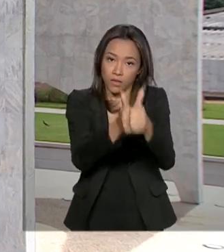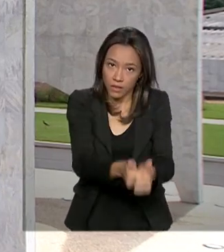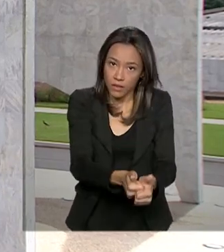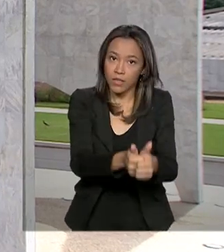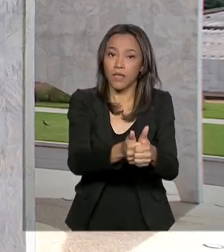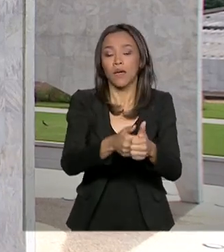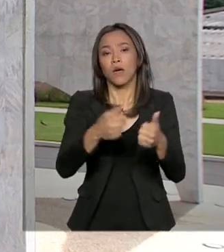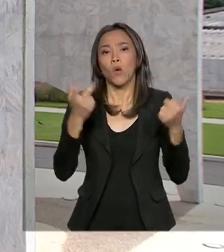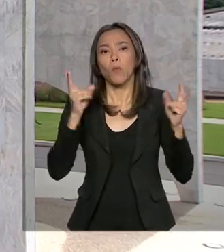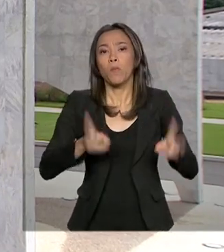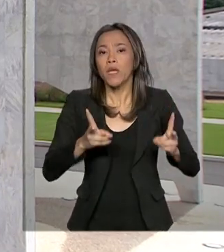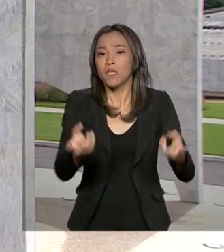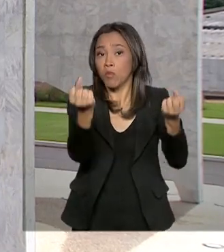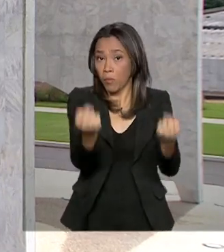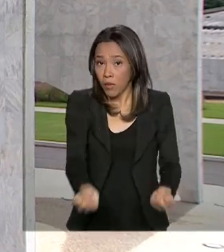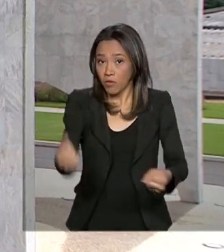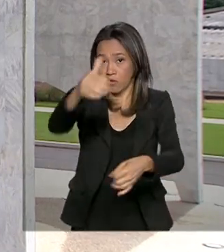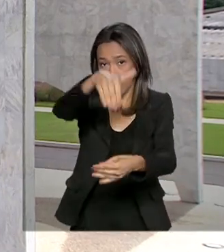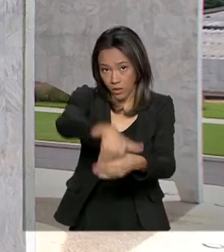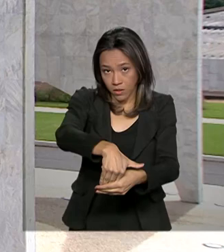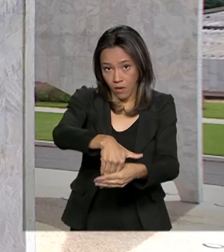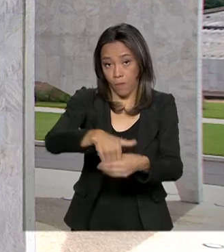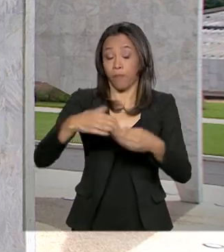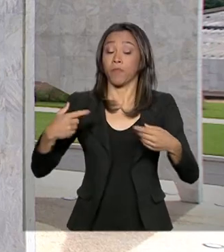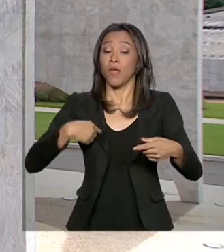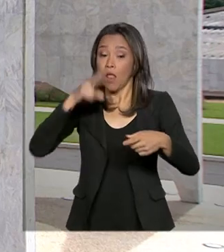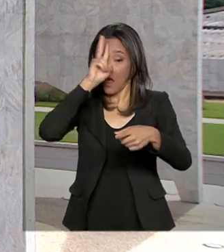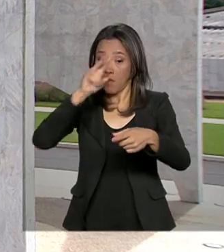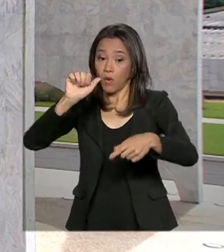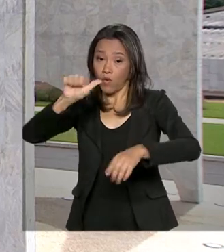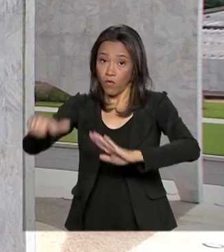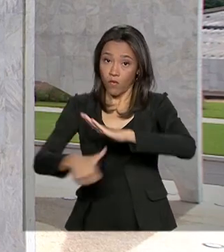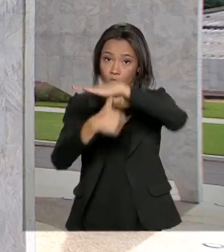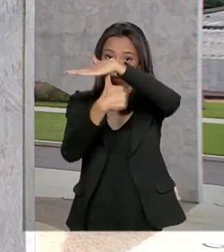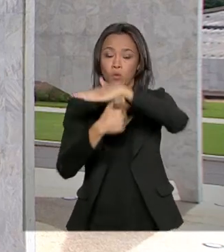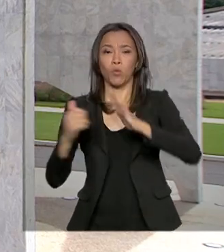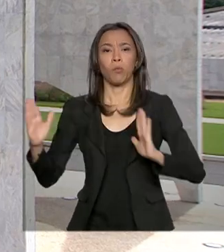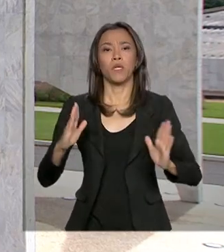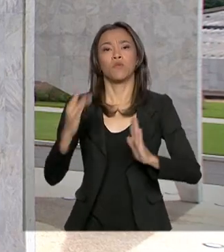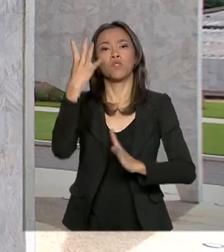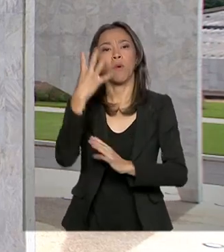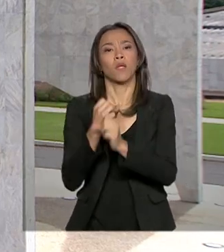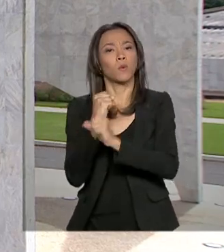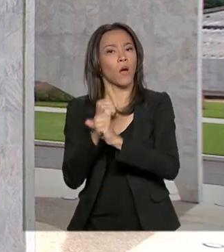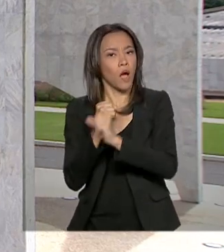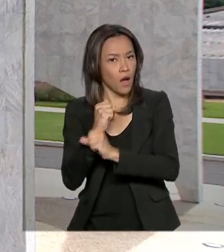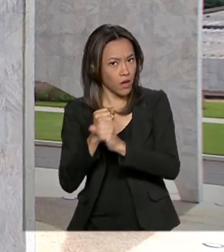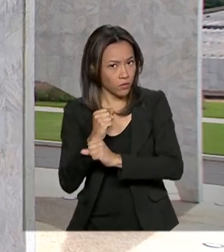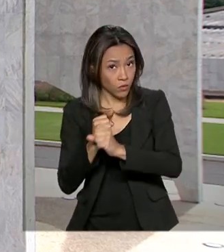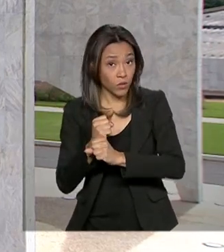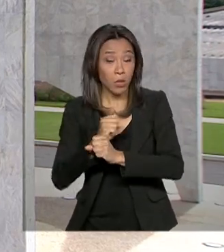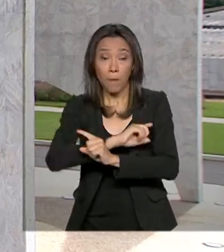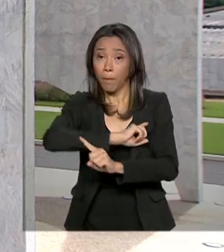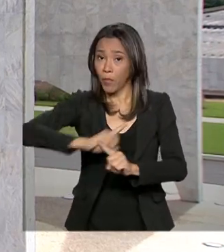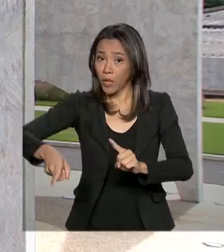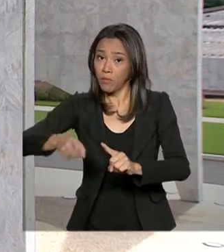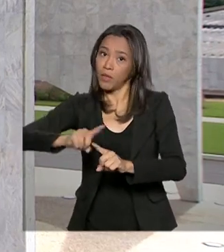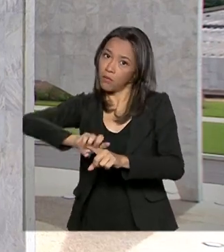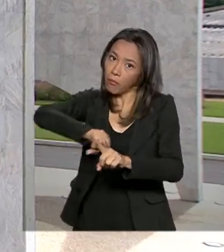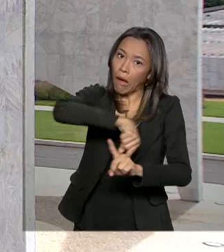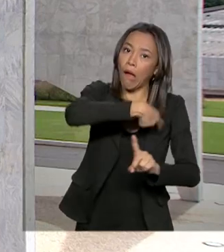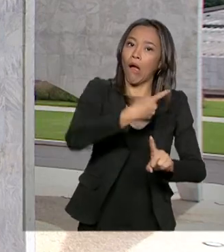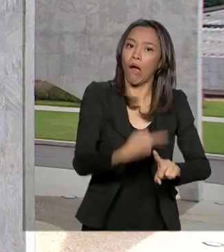mesmo peso. Eu lembro que os reitores são escolhidos para mandatos de quatro anos, proibida a recondução.